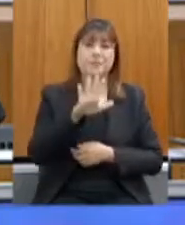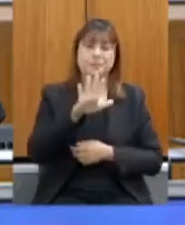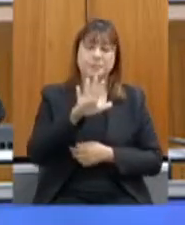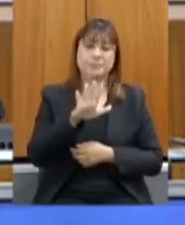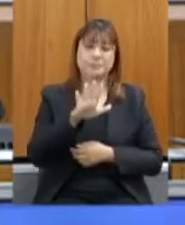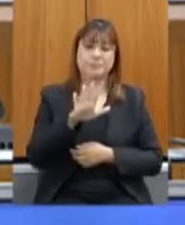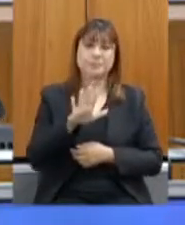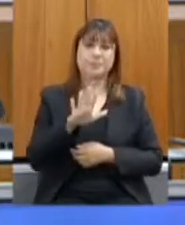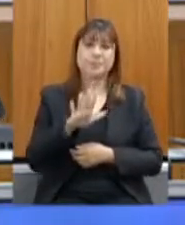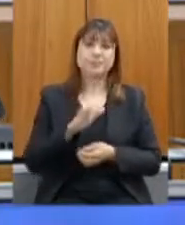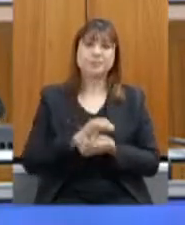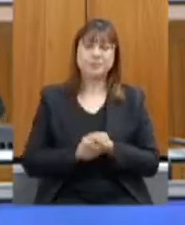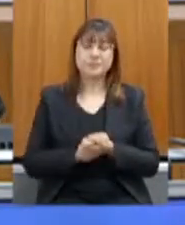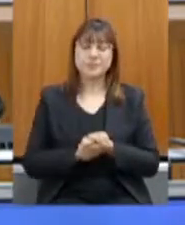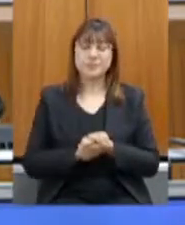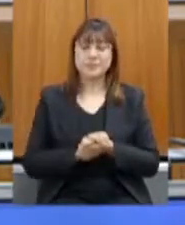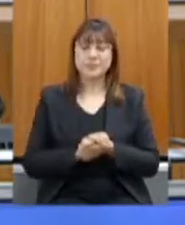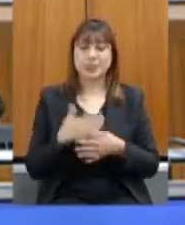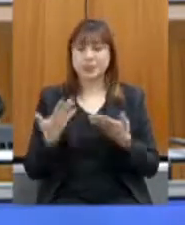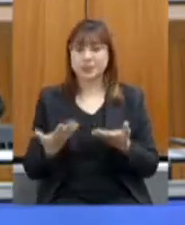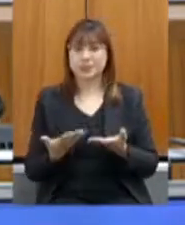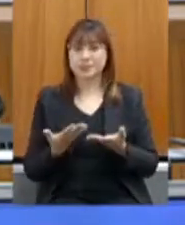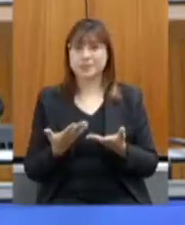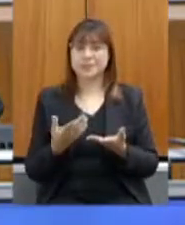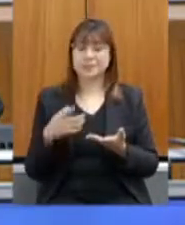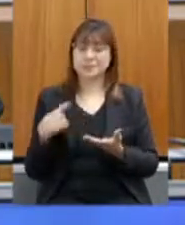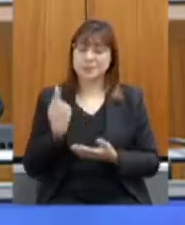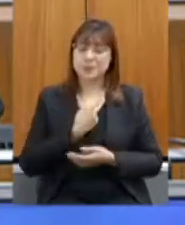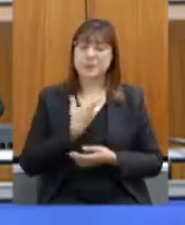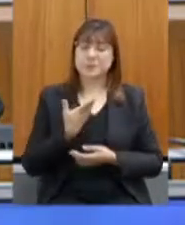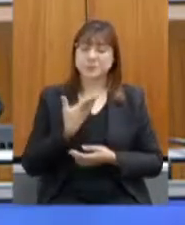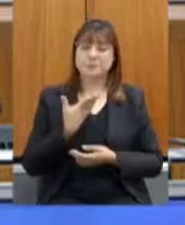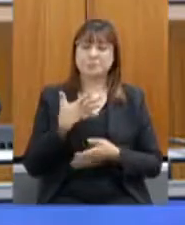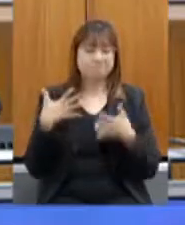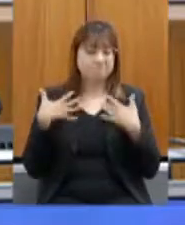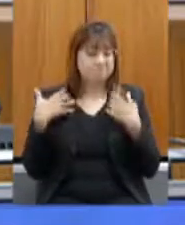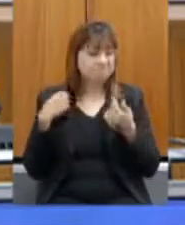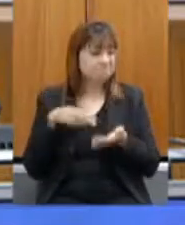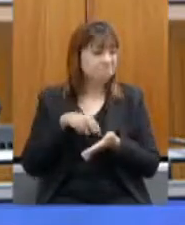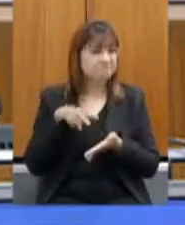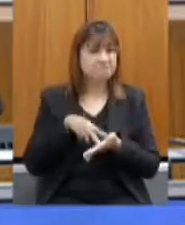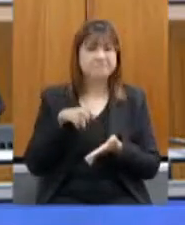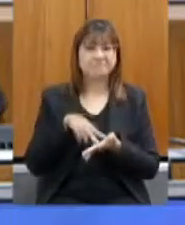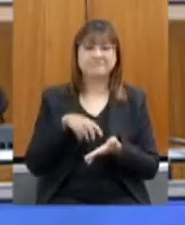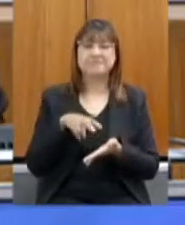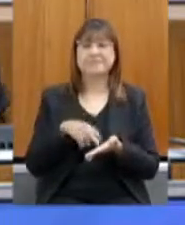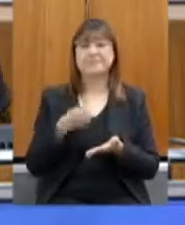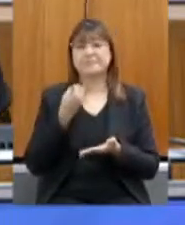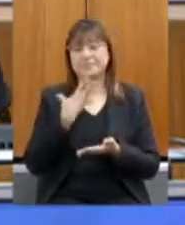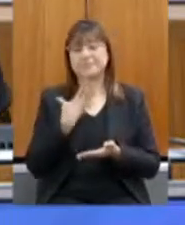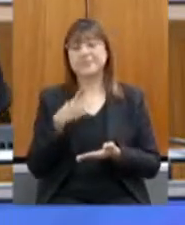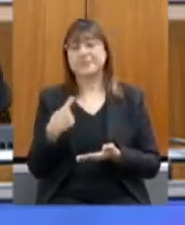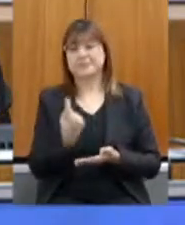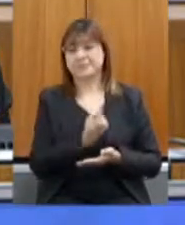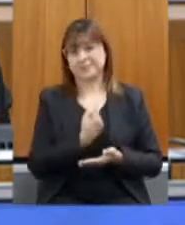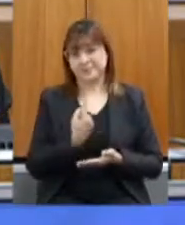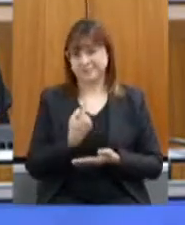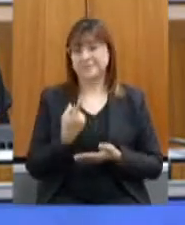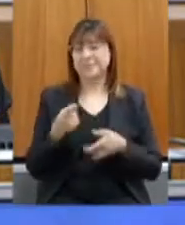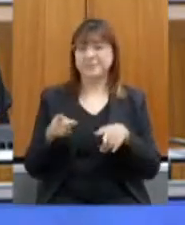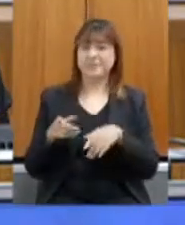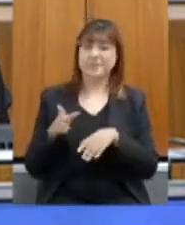lá de Peranguçu. Então, isso foi para nós um motivo de muito ânimo que abre uma nova possibilidade para nossos agricultores